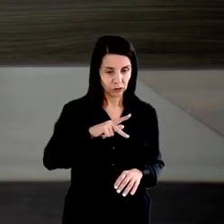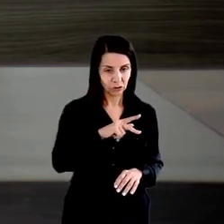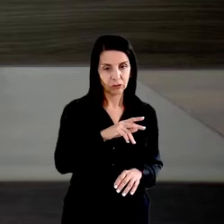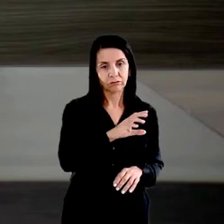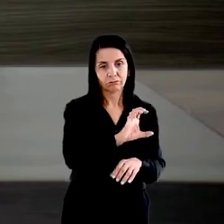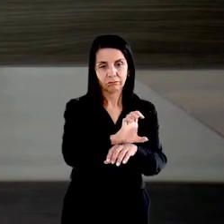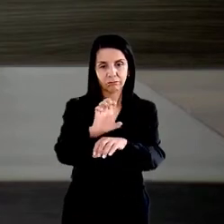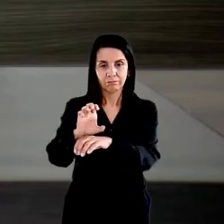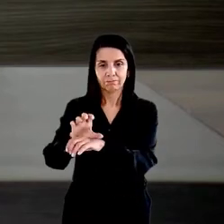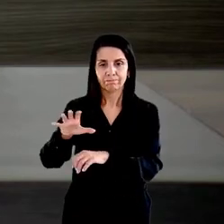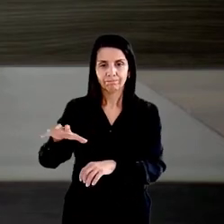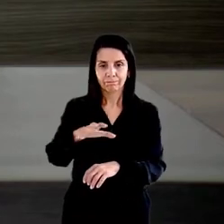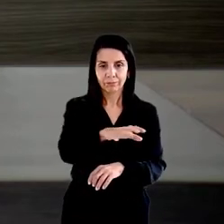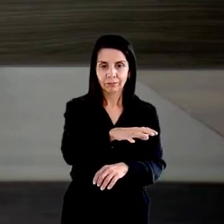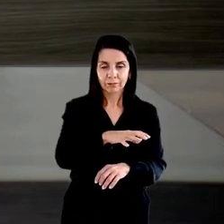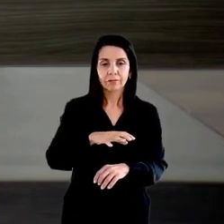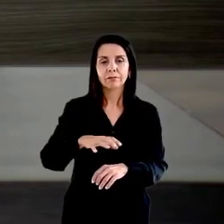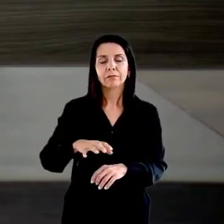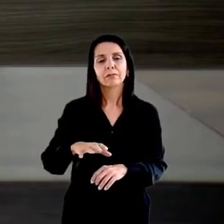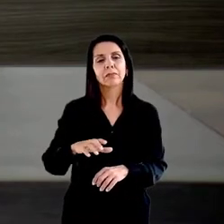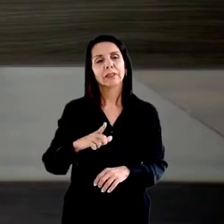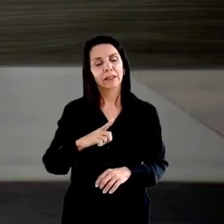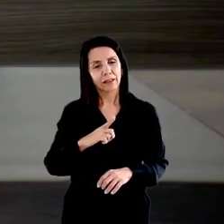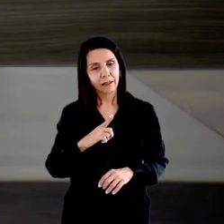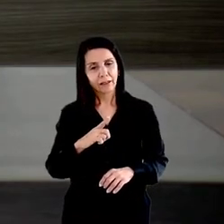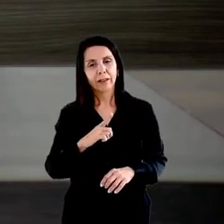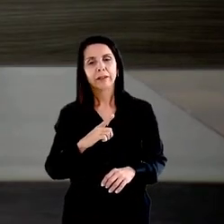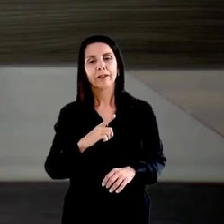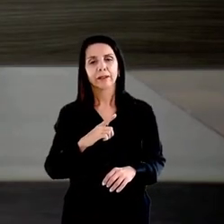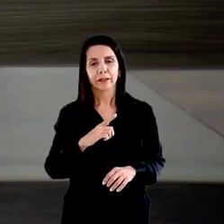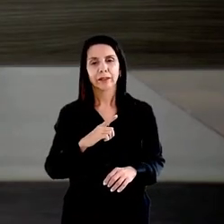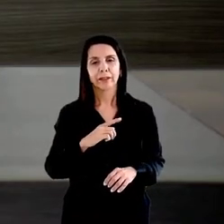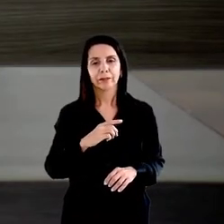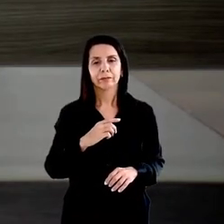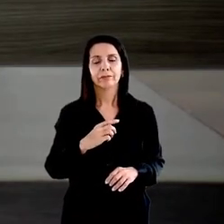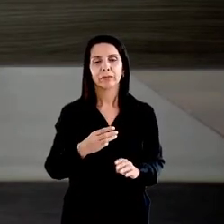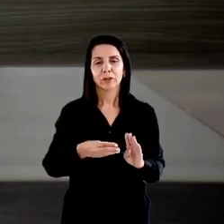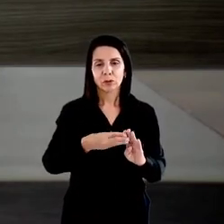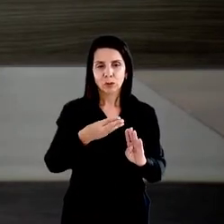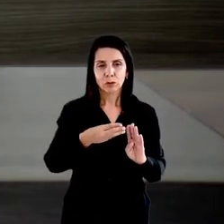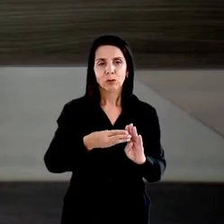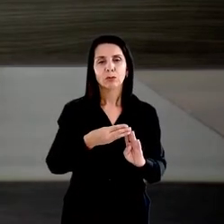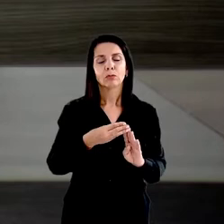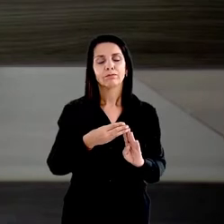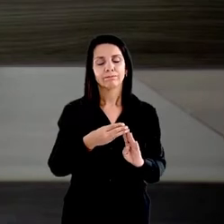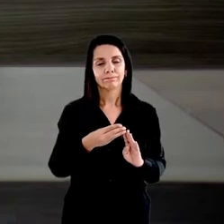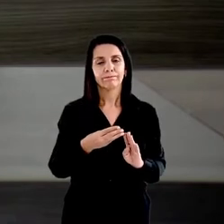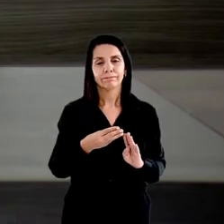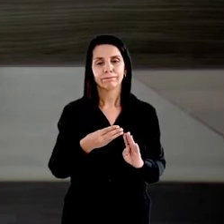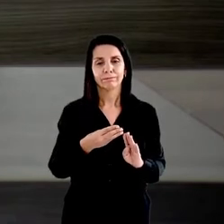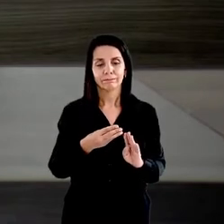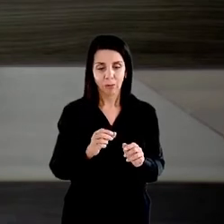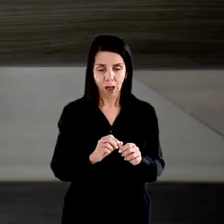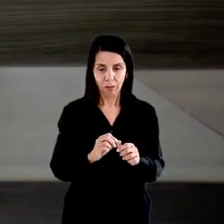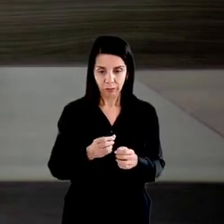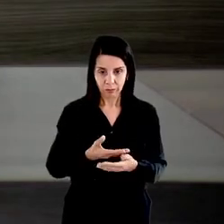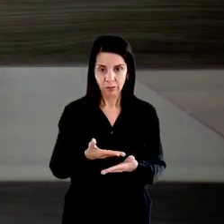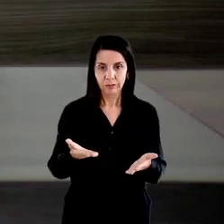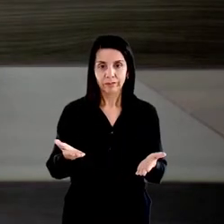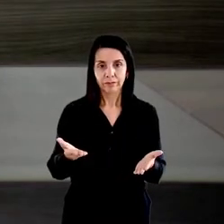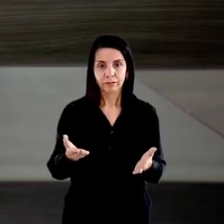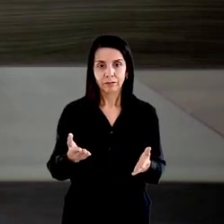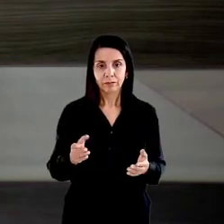as suas resoluções que disciplinam os procedimentos extrajudiciais, e encaminhamos aos colegas kits